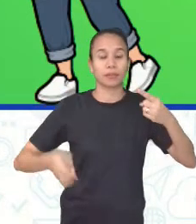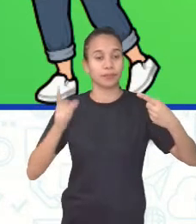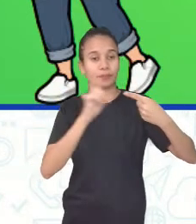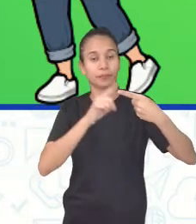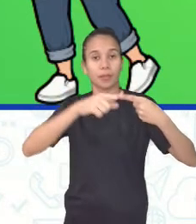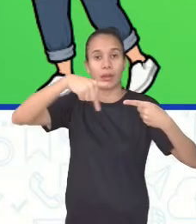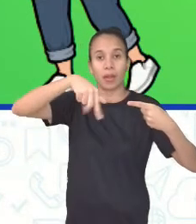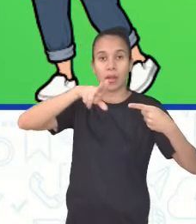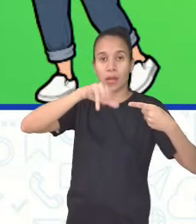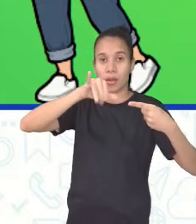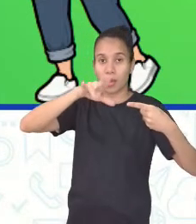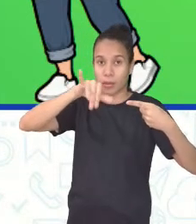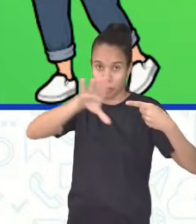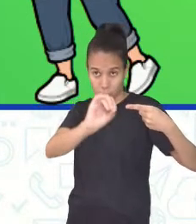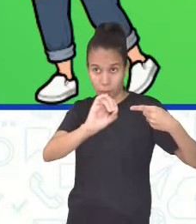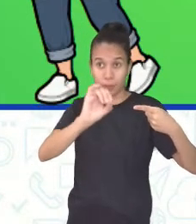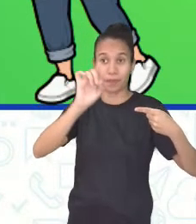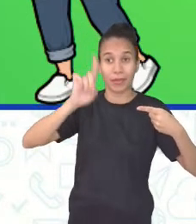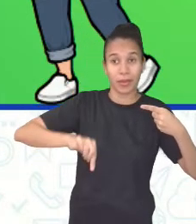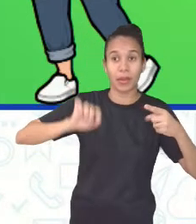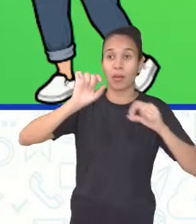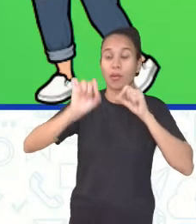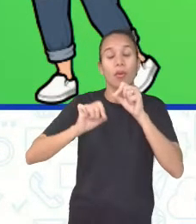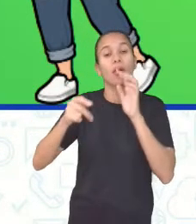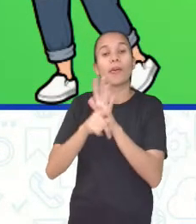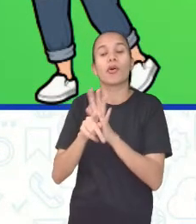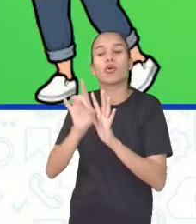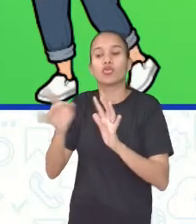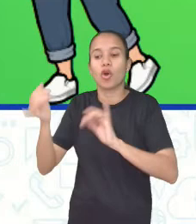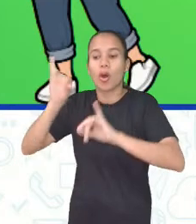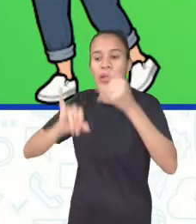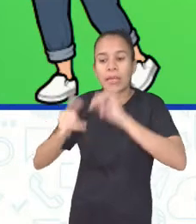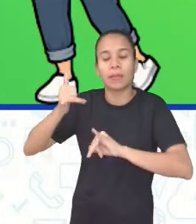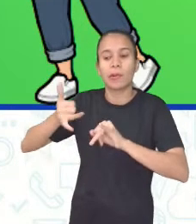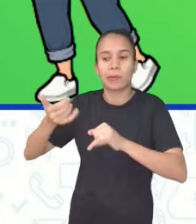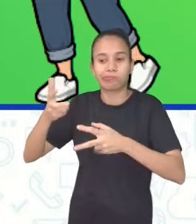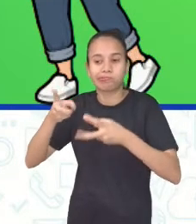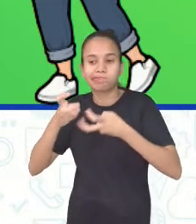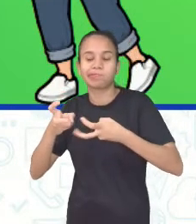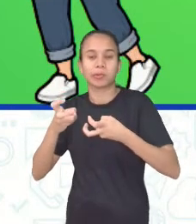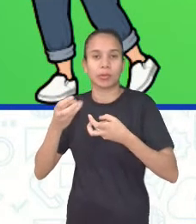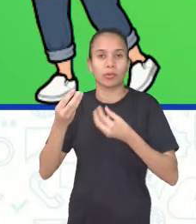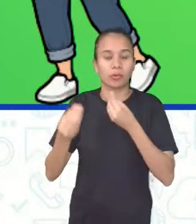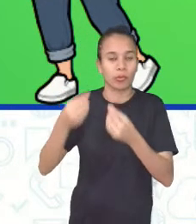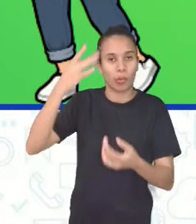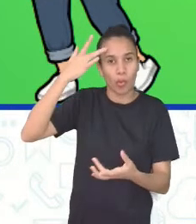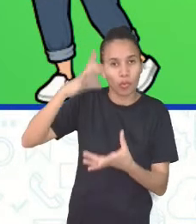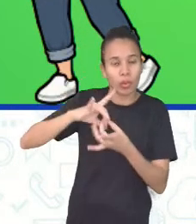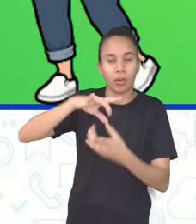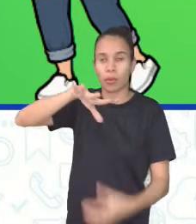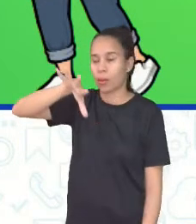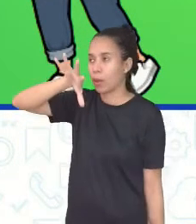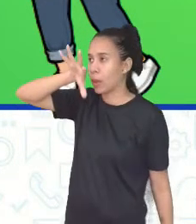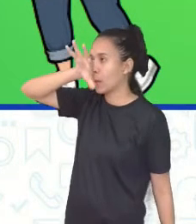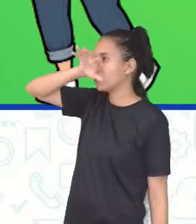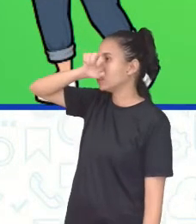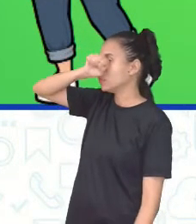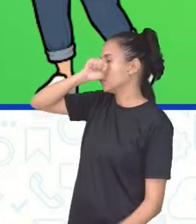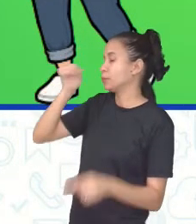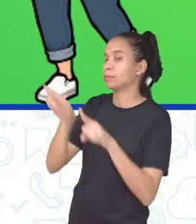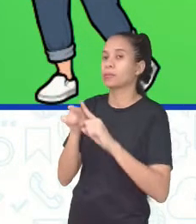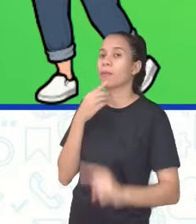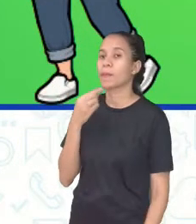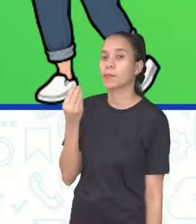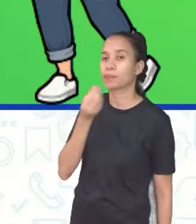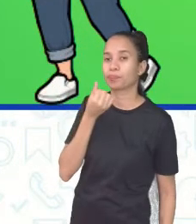quimiorreceptores. São aqueles que respondem os estímulos químicos. Estão ligados aí ao olfato e ao paladar.